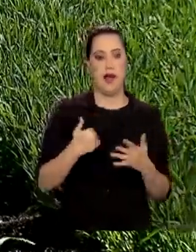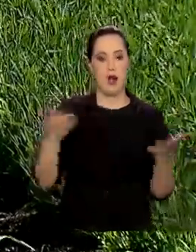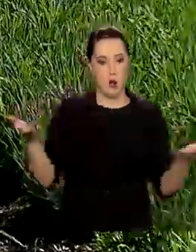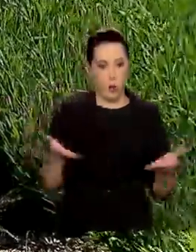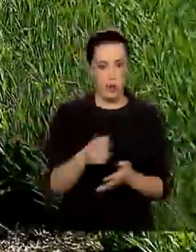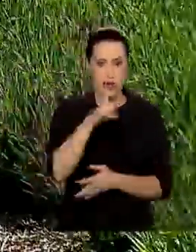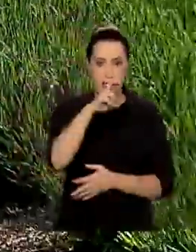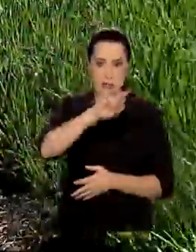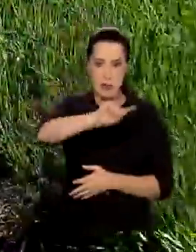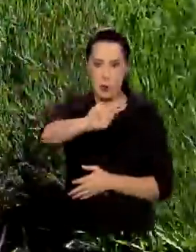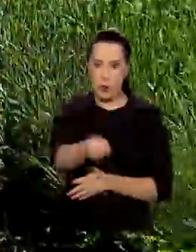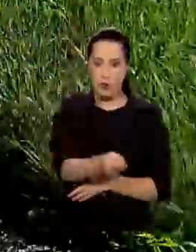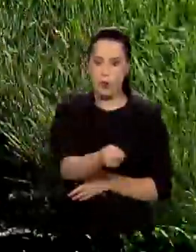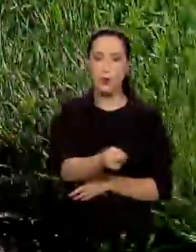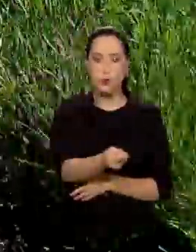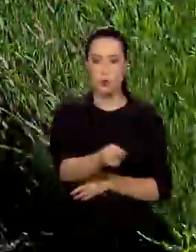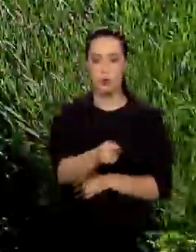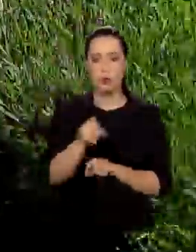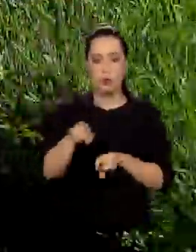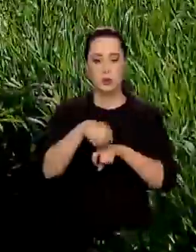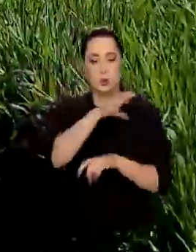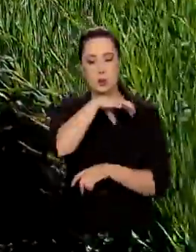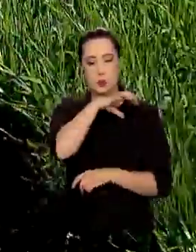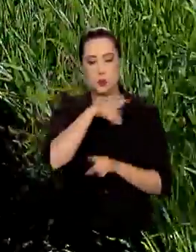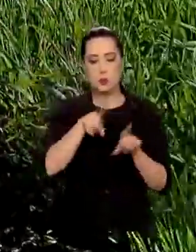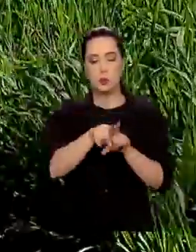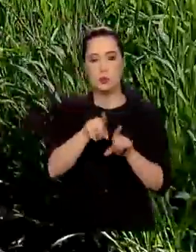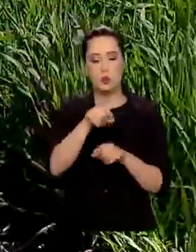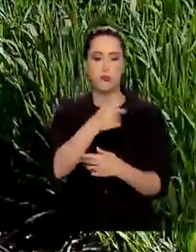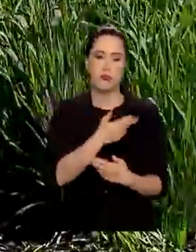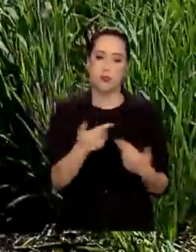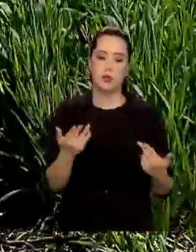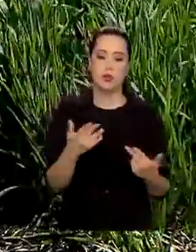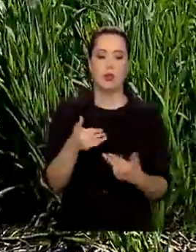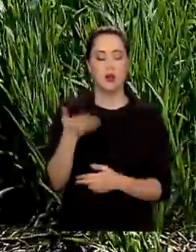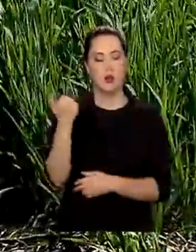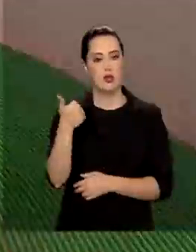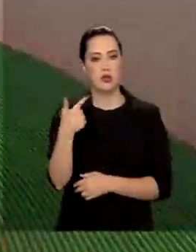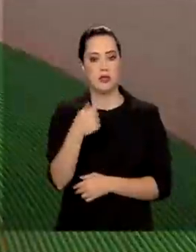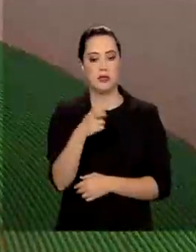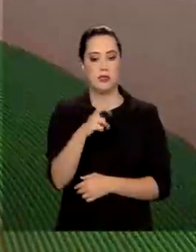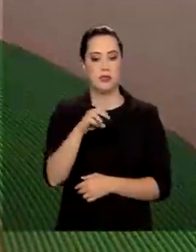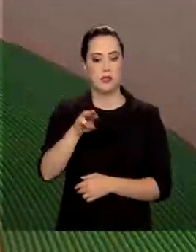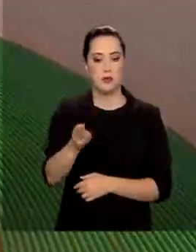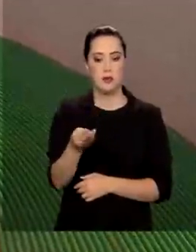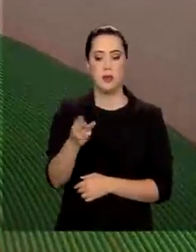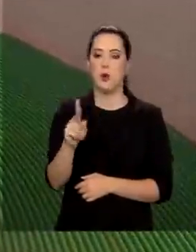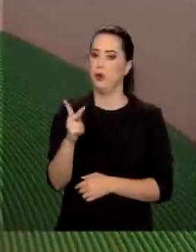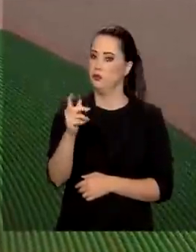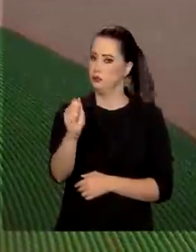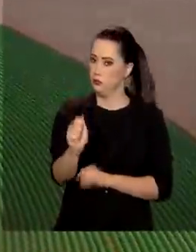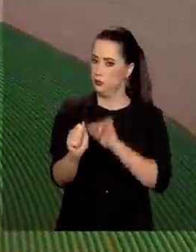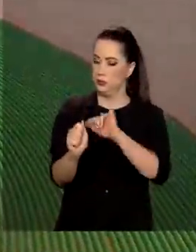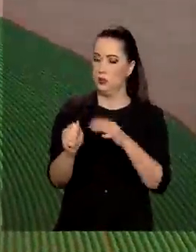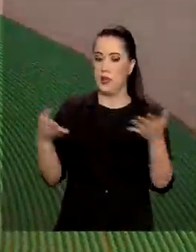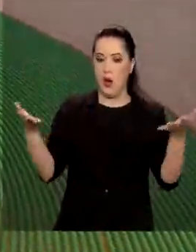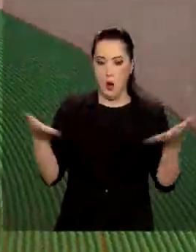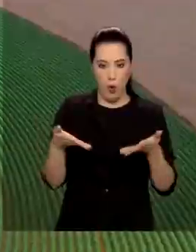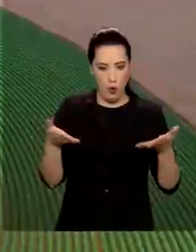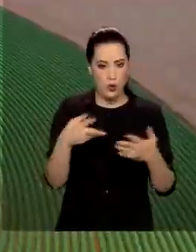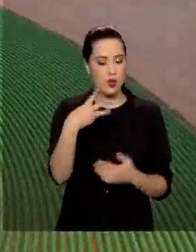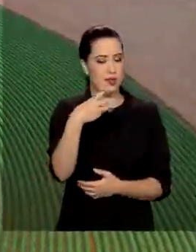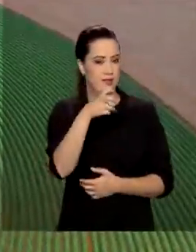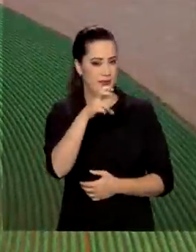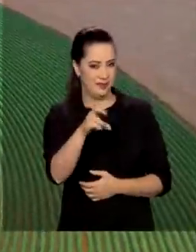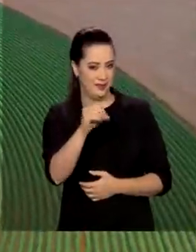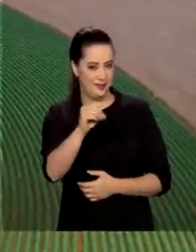A área de produção saiu de 175 milhões de hectares em 1920 para cerca de 350 milhões